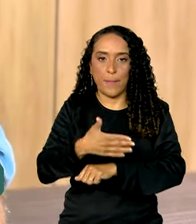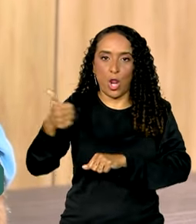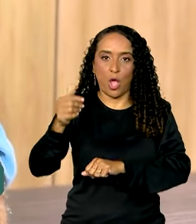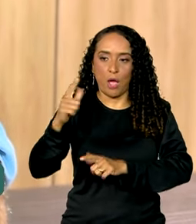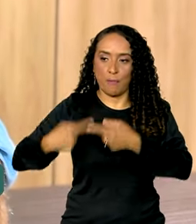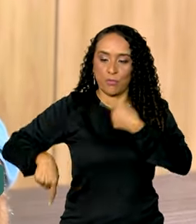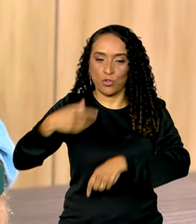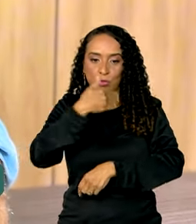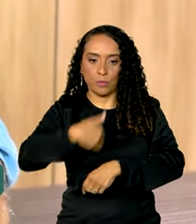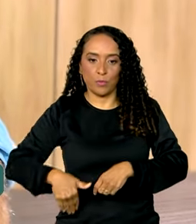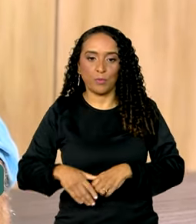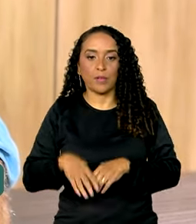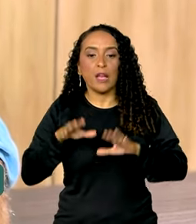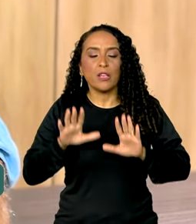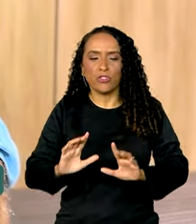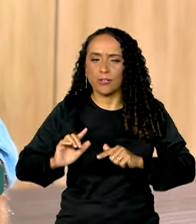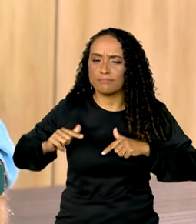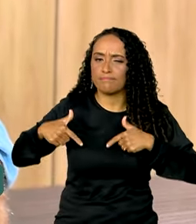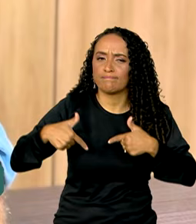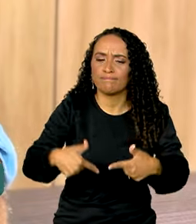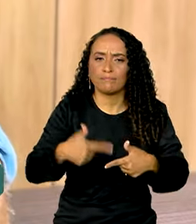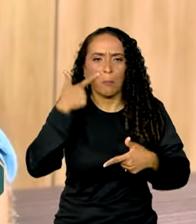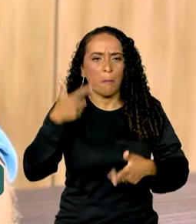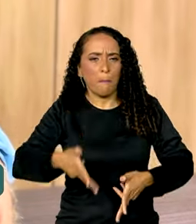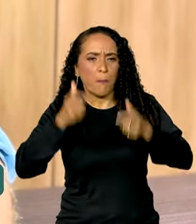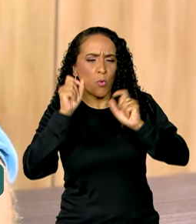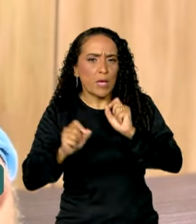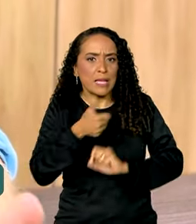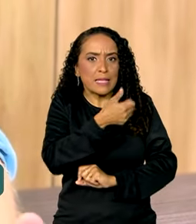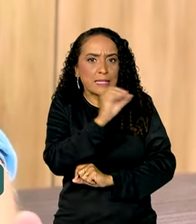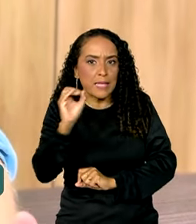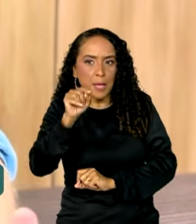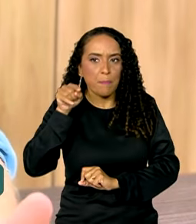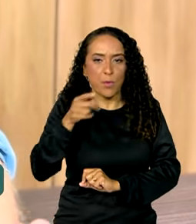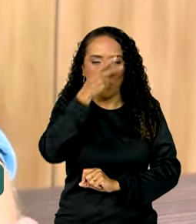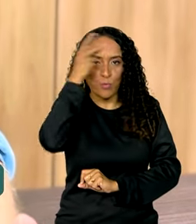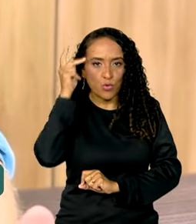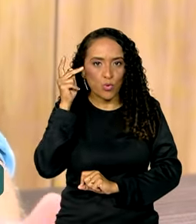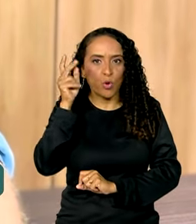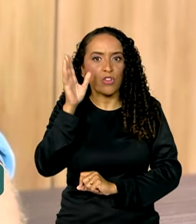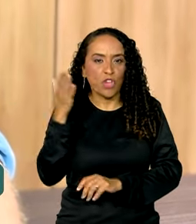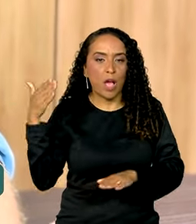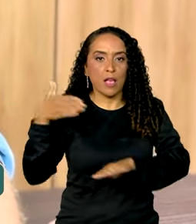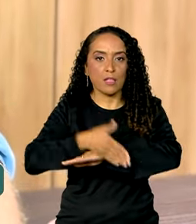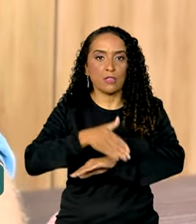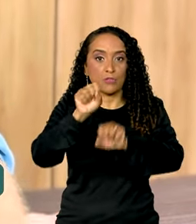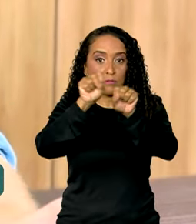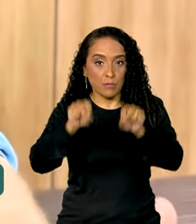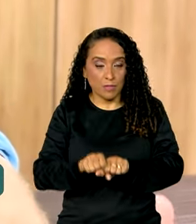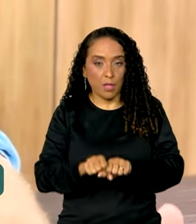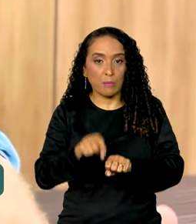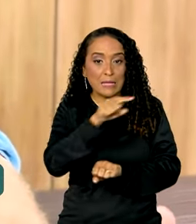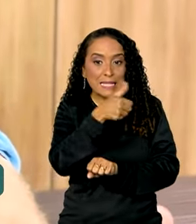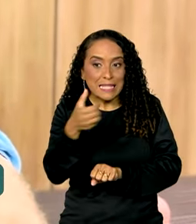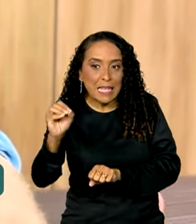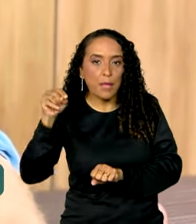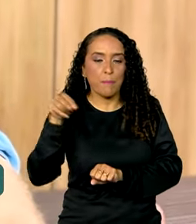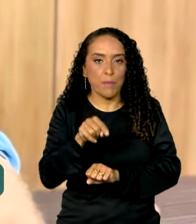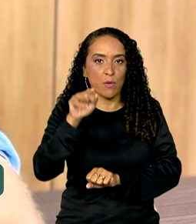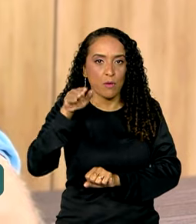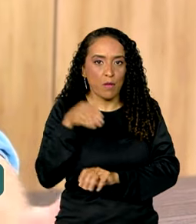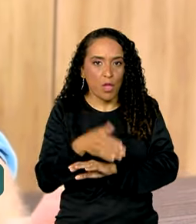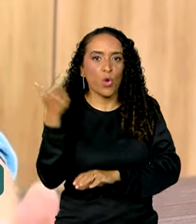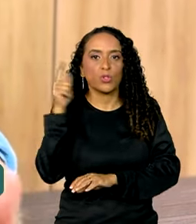política pública. Já notamos que apenas 100 mil usuários acessaram o sistema. Desses 100 mil acessos,